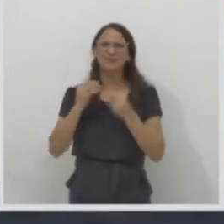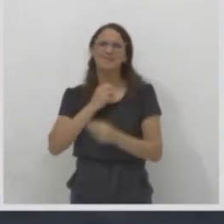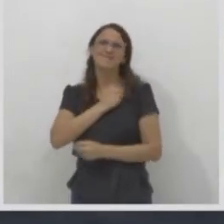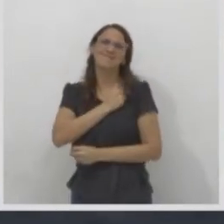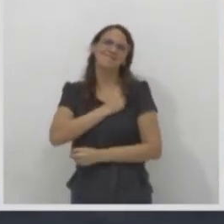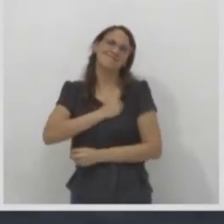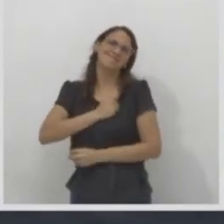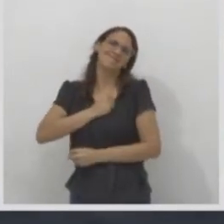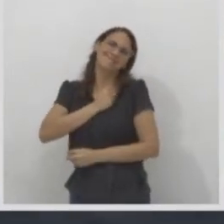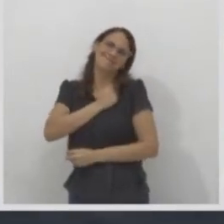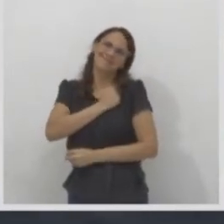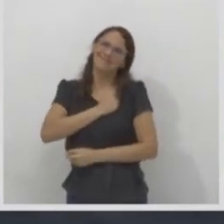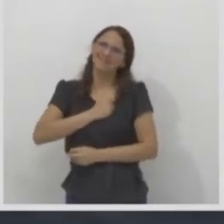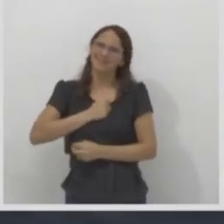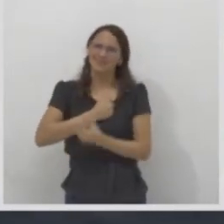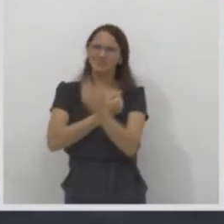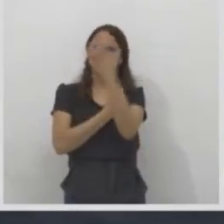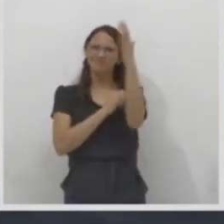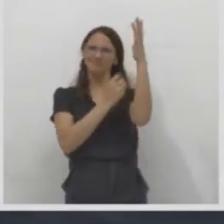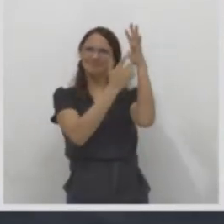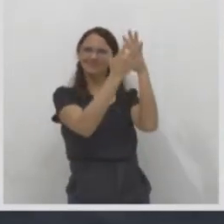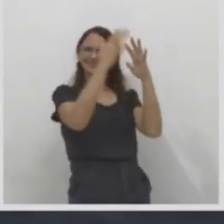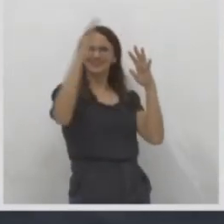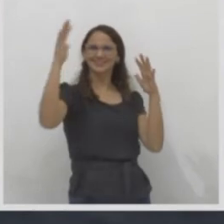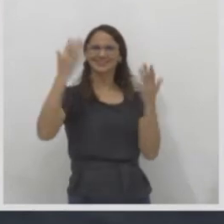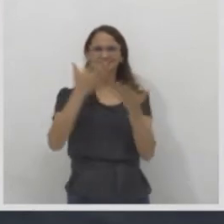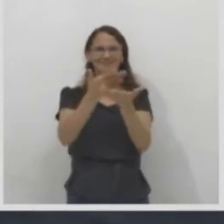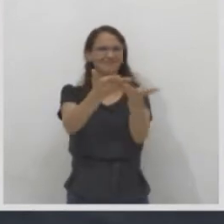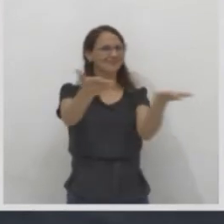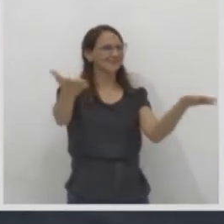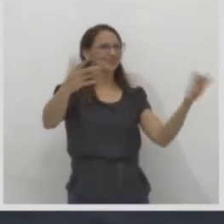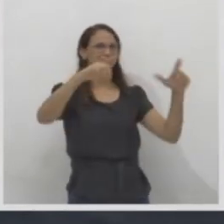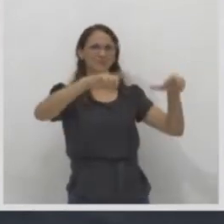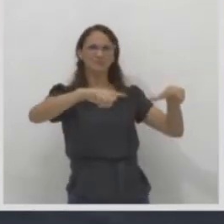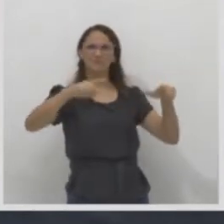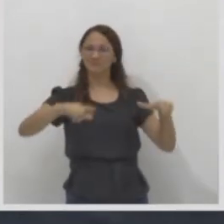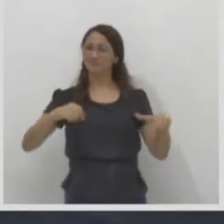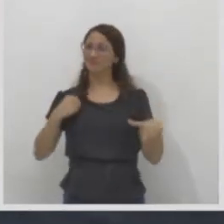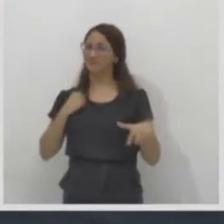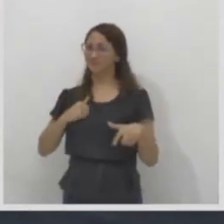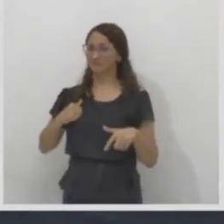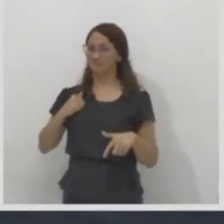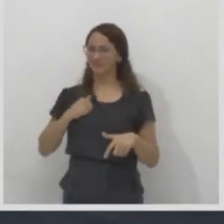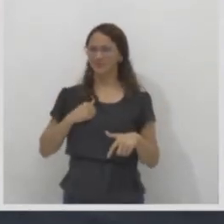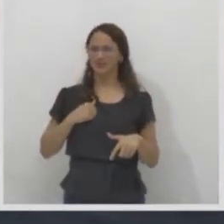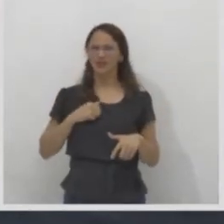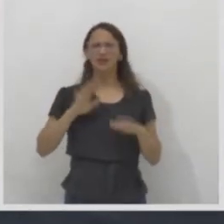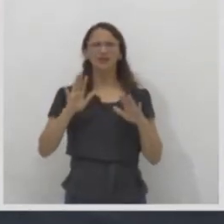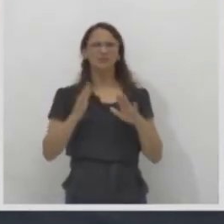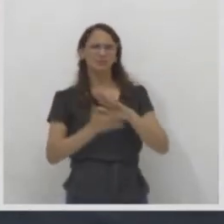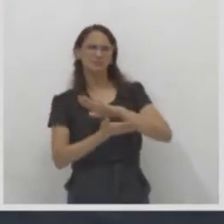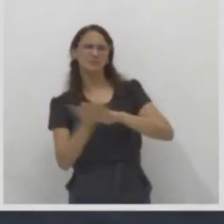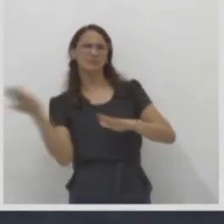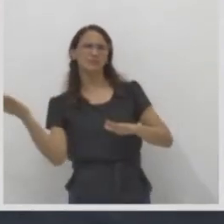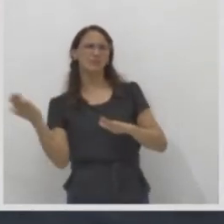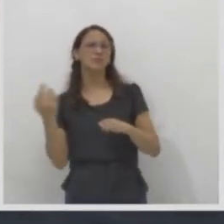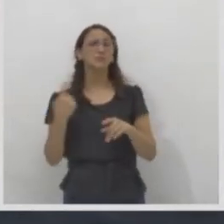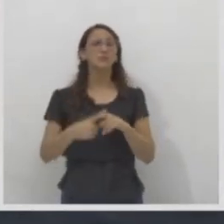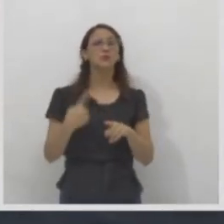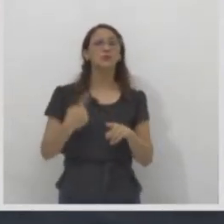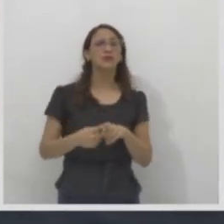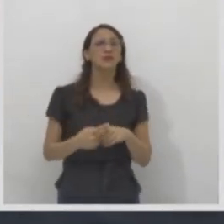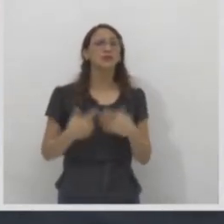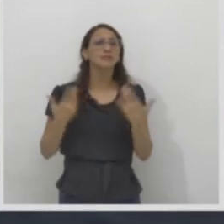de paisagens, saudade de lugares. Mas por que as pessoas saem daquela cidade, daquele espaço?